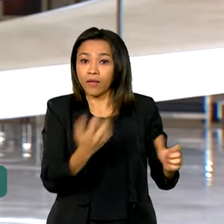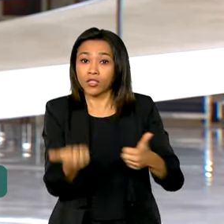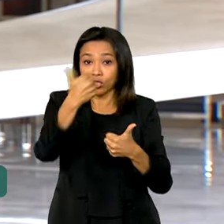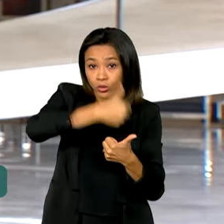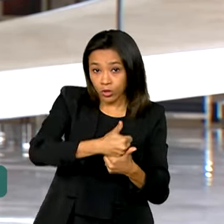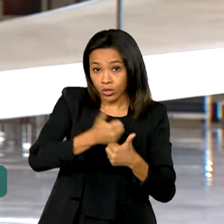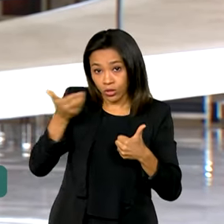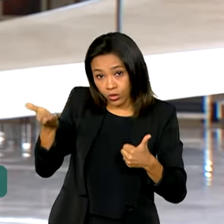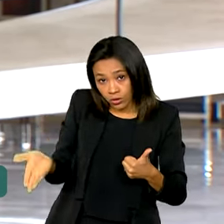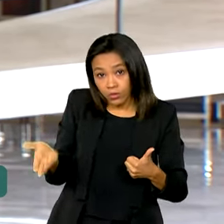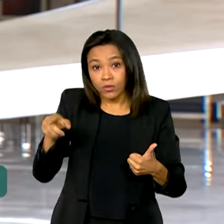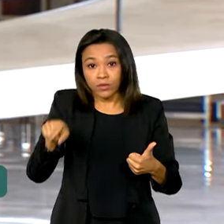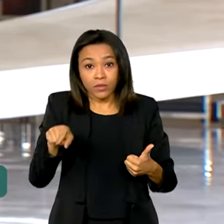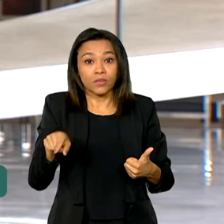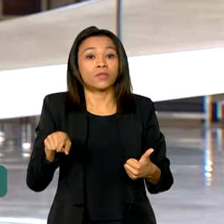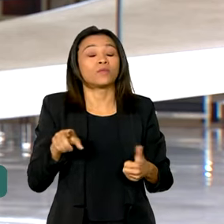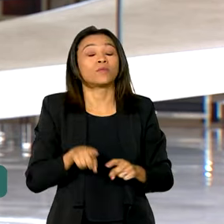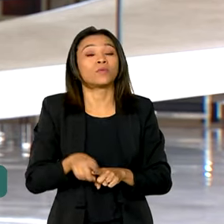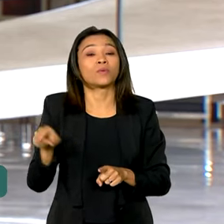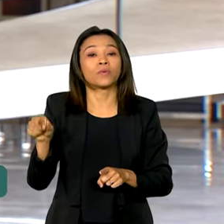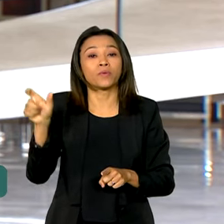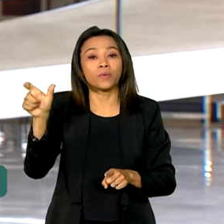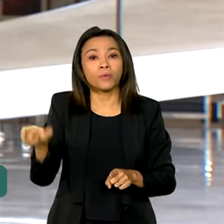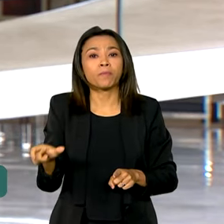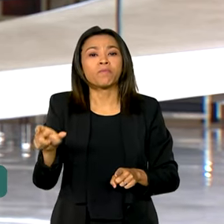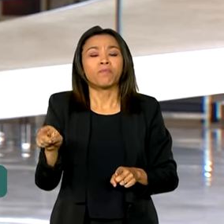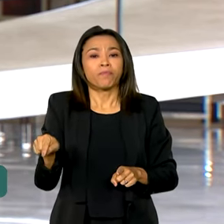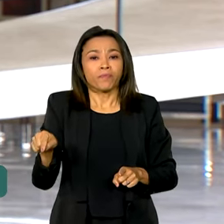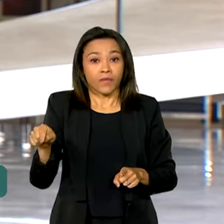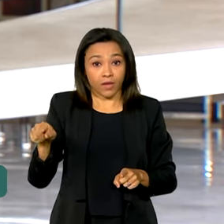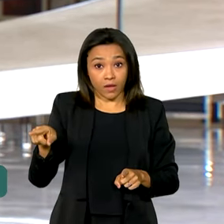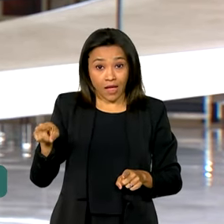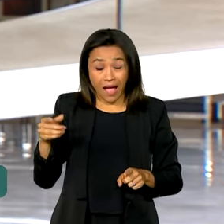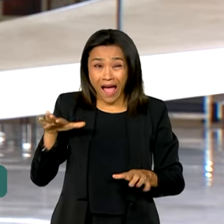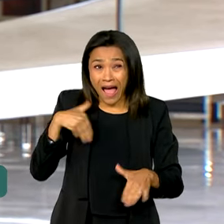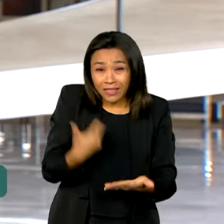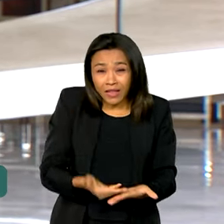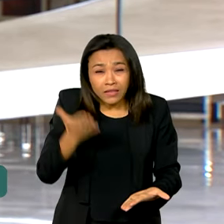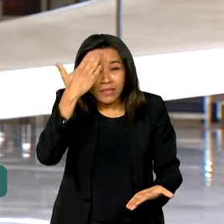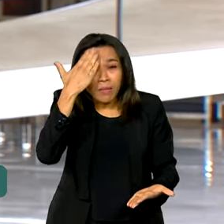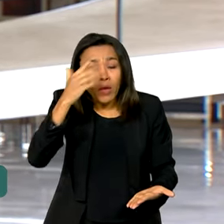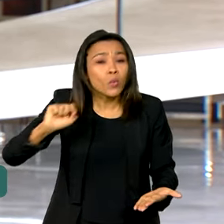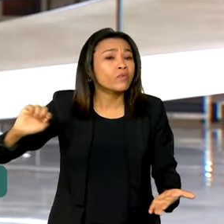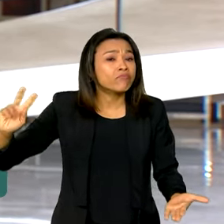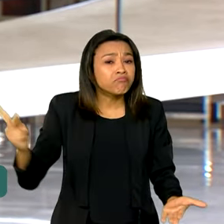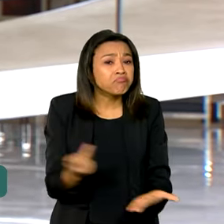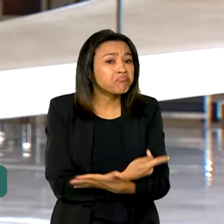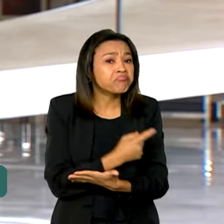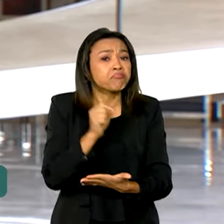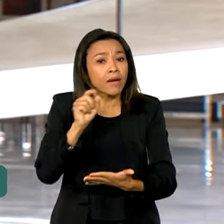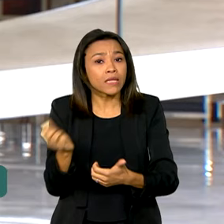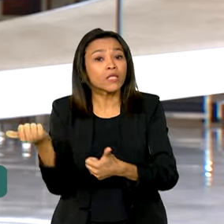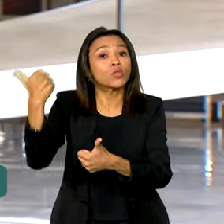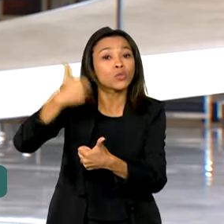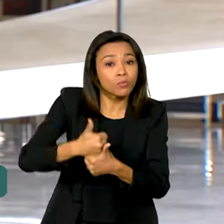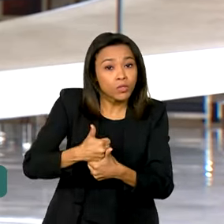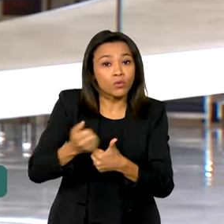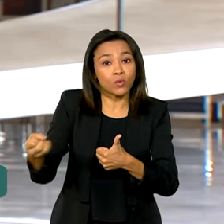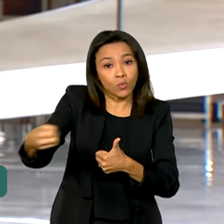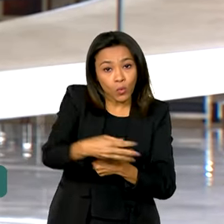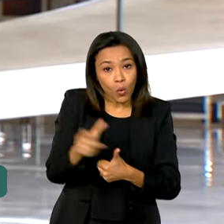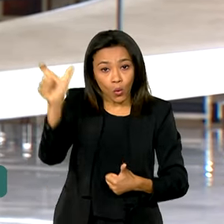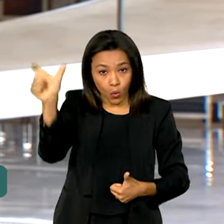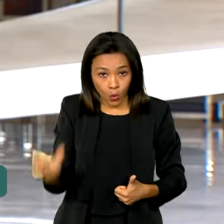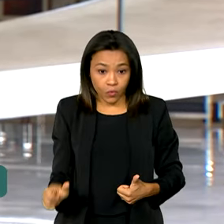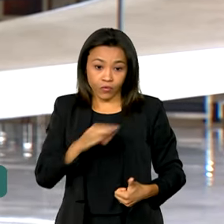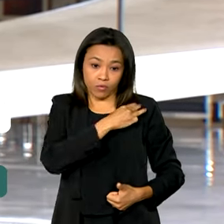administra da gestão e da inovação em serviços públicos até a definição de um novo titular para a pasta. Em nota,